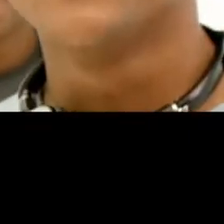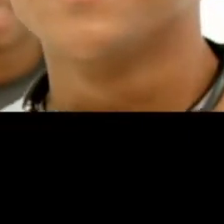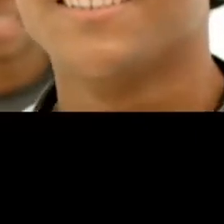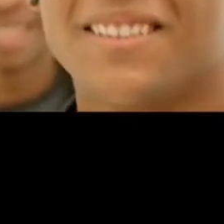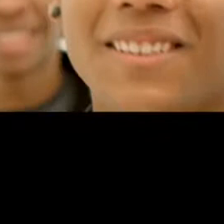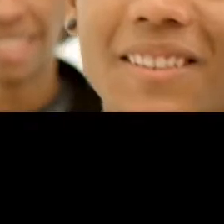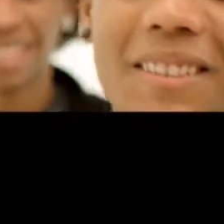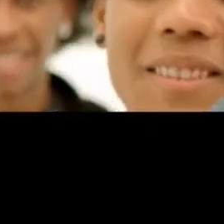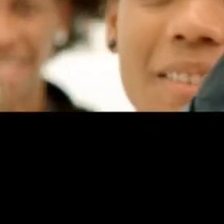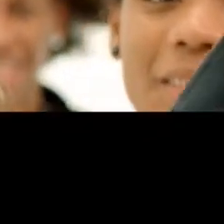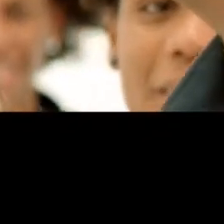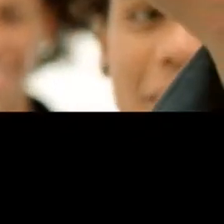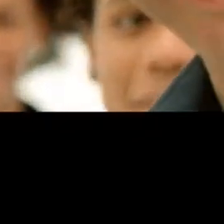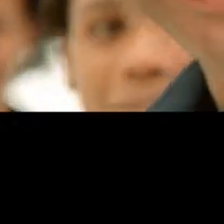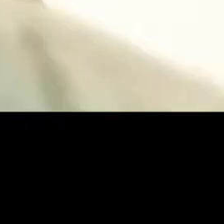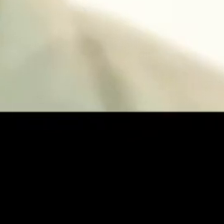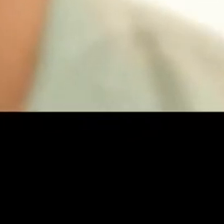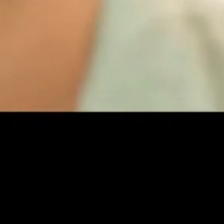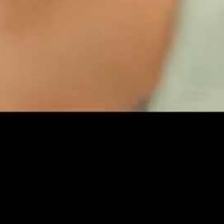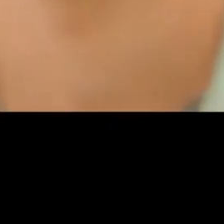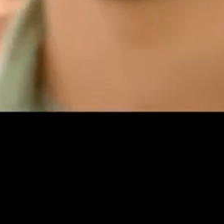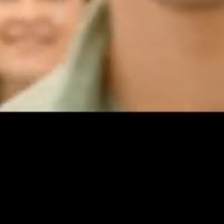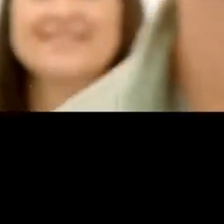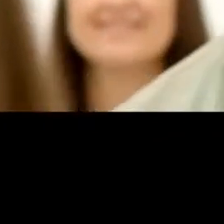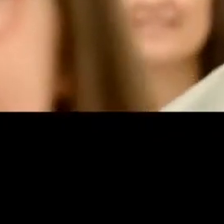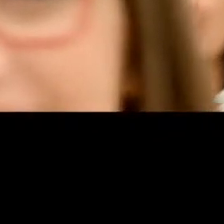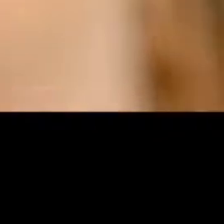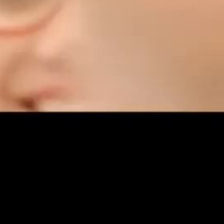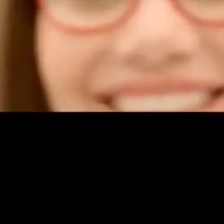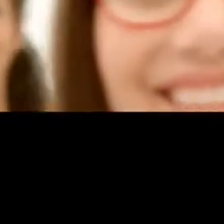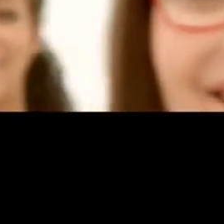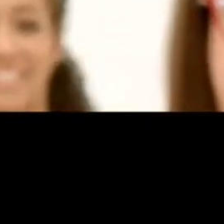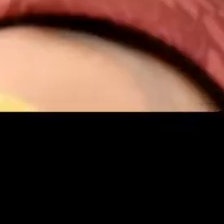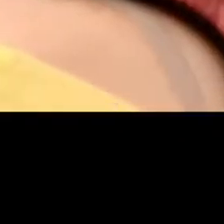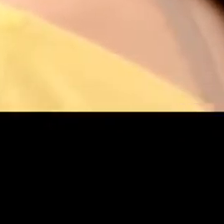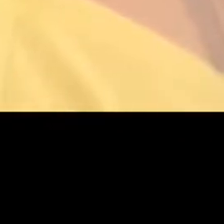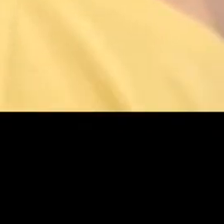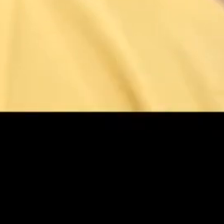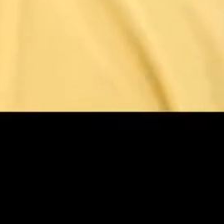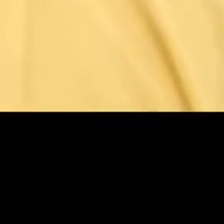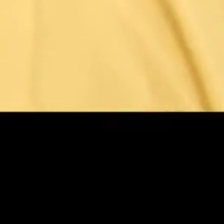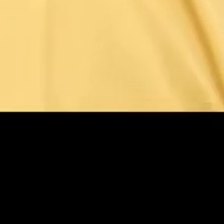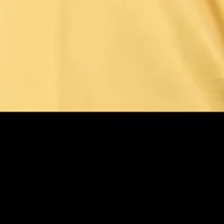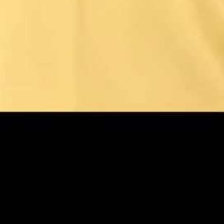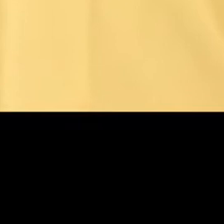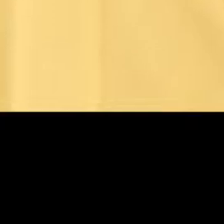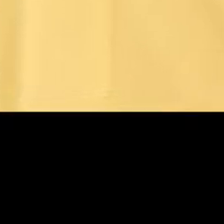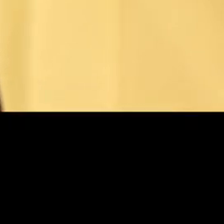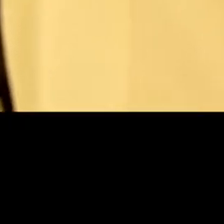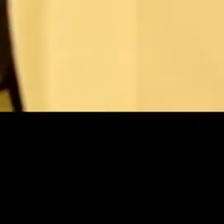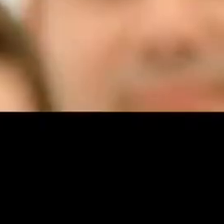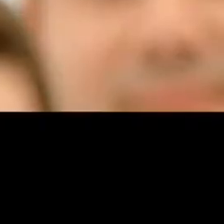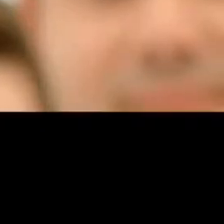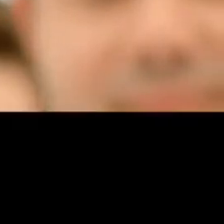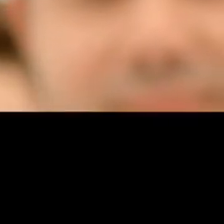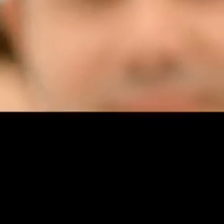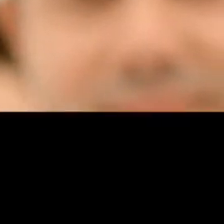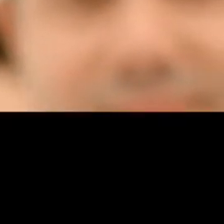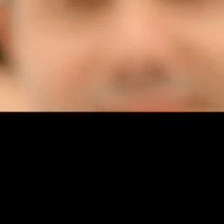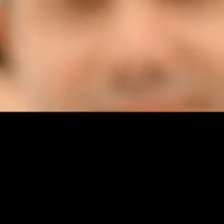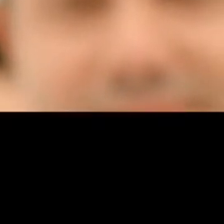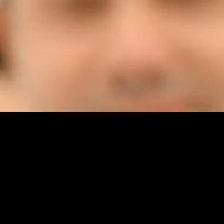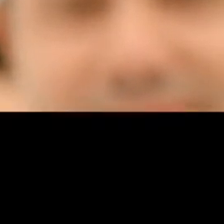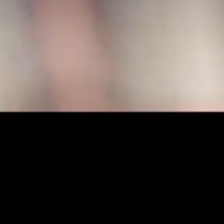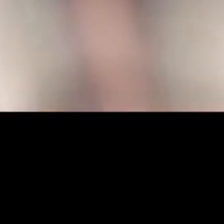futuro. E mudou o Enem também. Por meio de uma consulta pública com mais de 600 mil participações, os estudantes